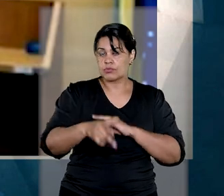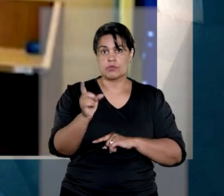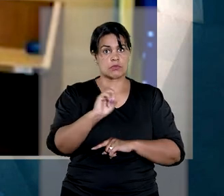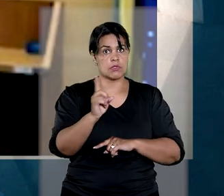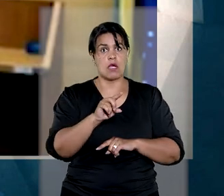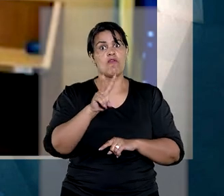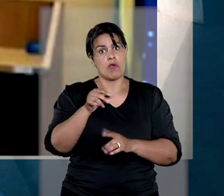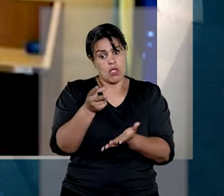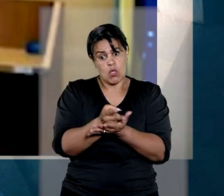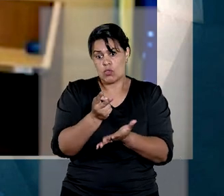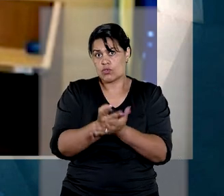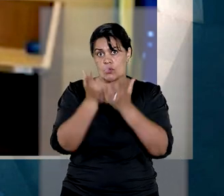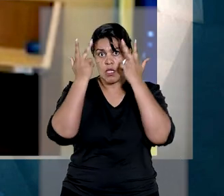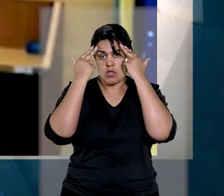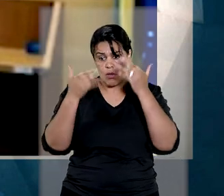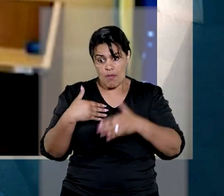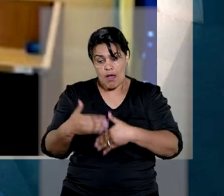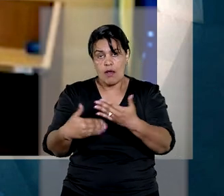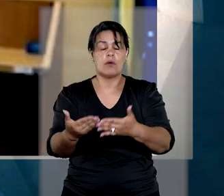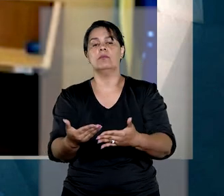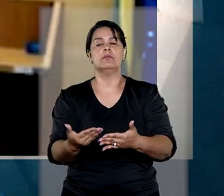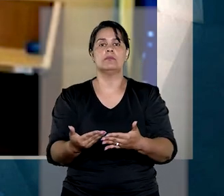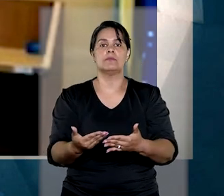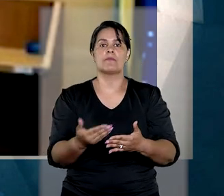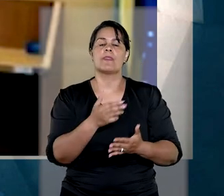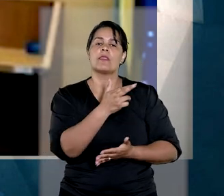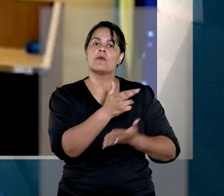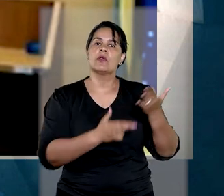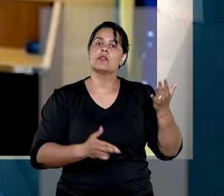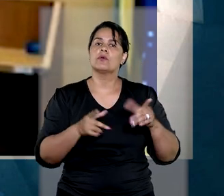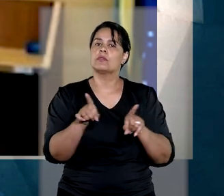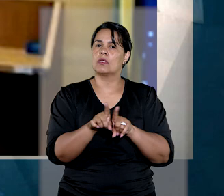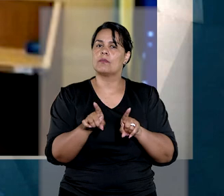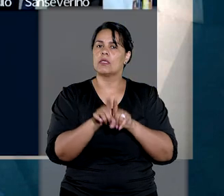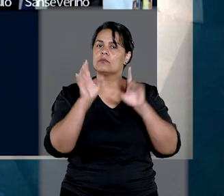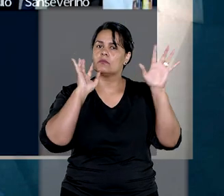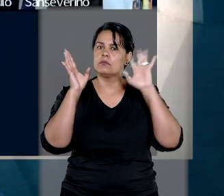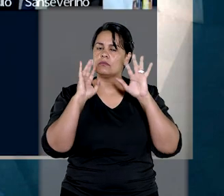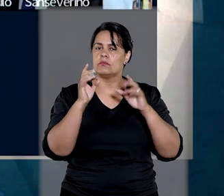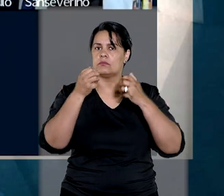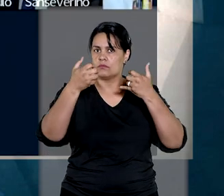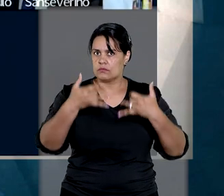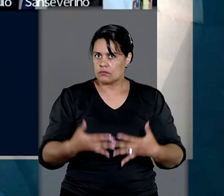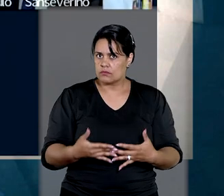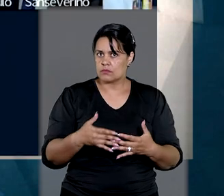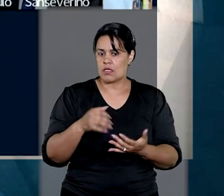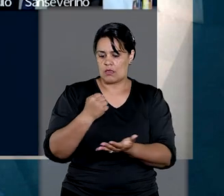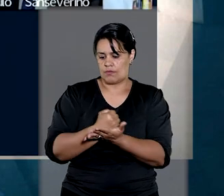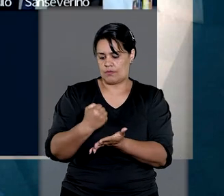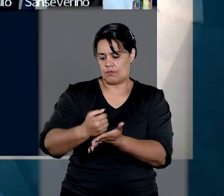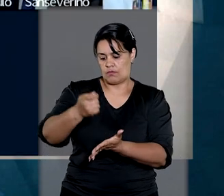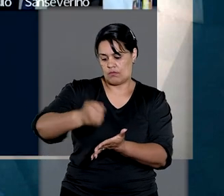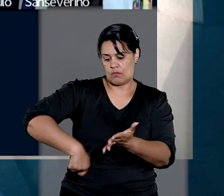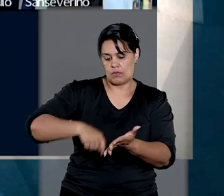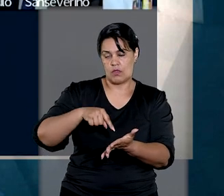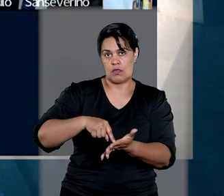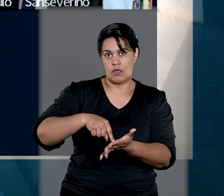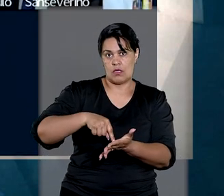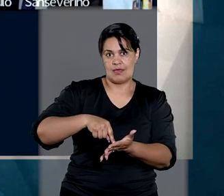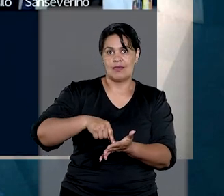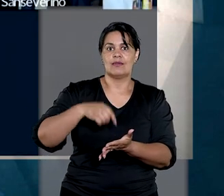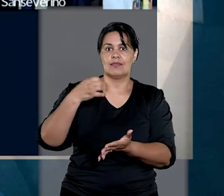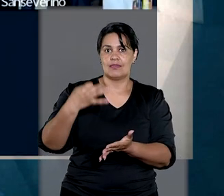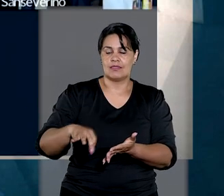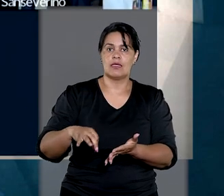que continuará tendo existência e validade. O relator ponderou ainda que a averbação do contrato junto à matrícula do